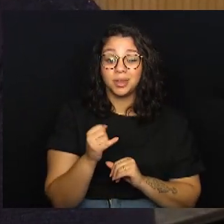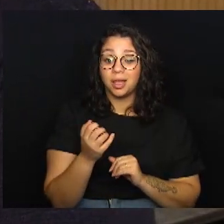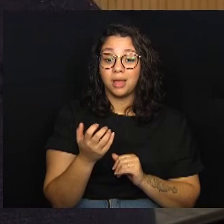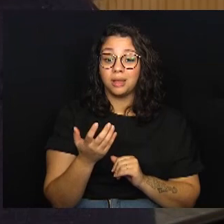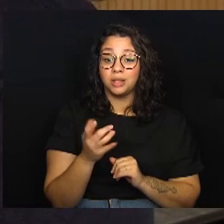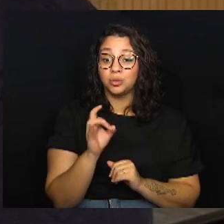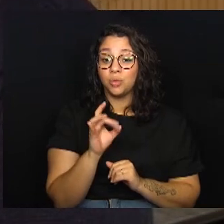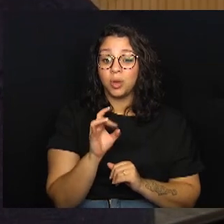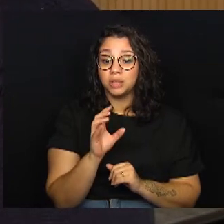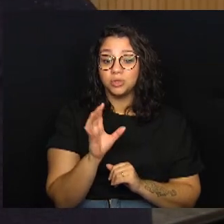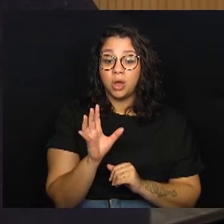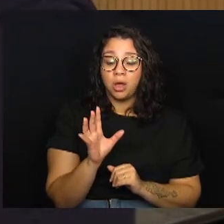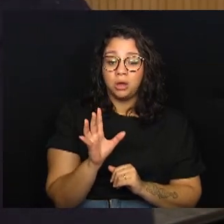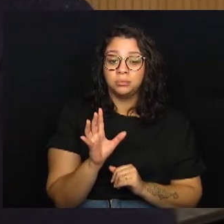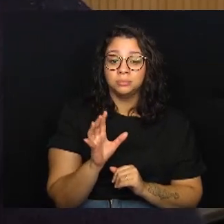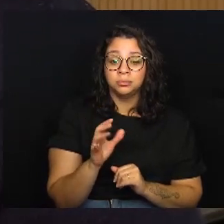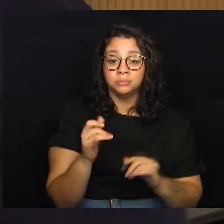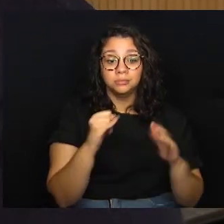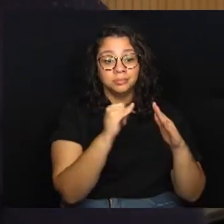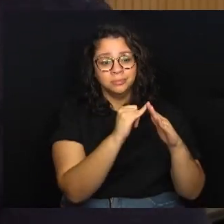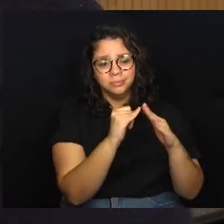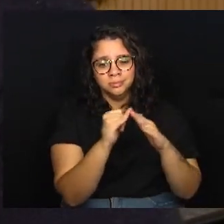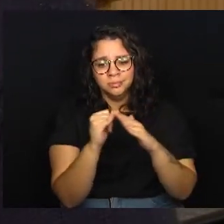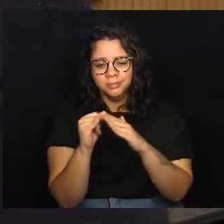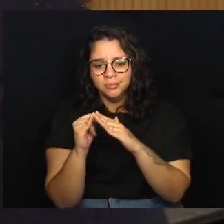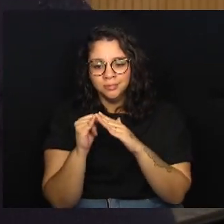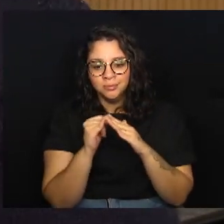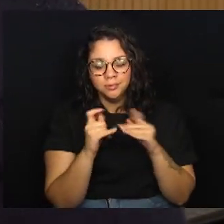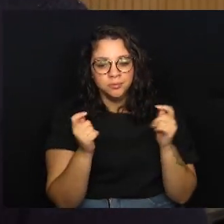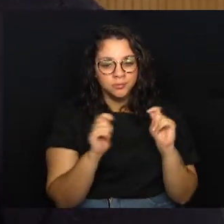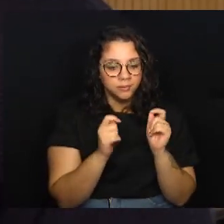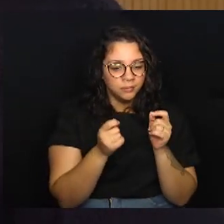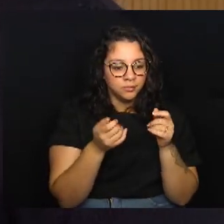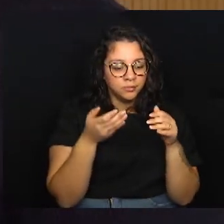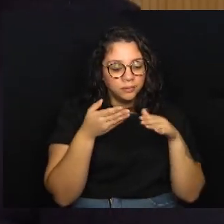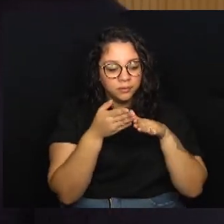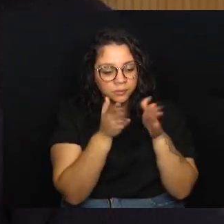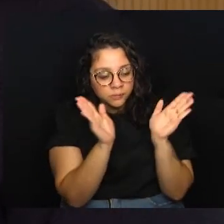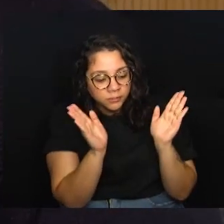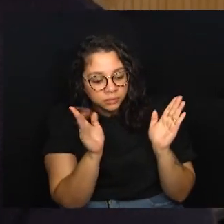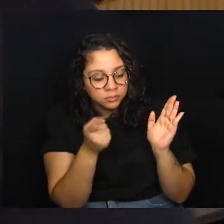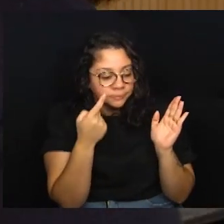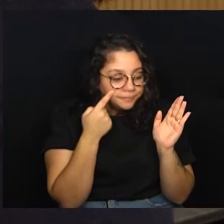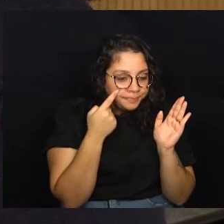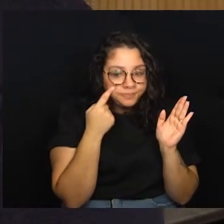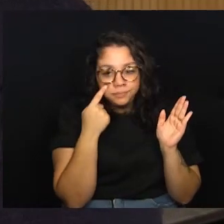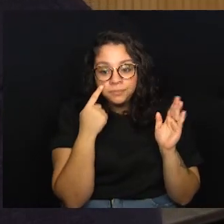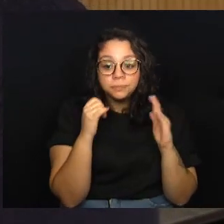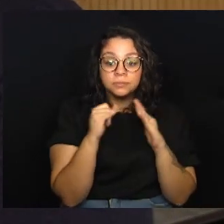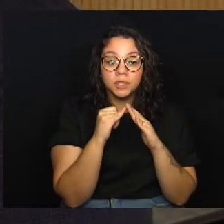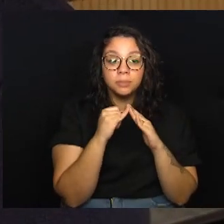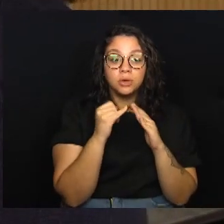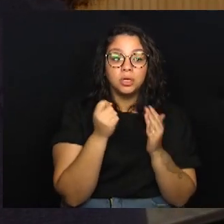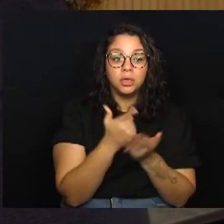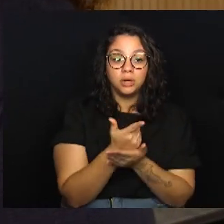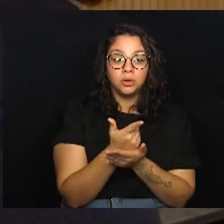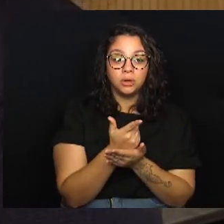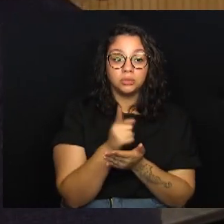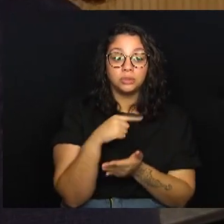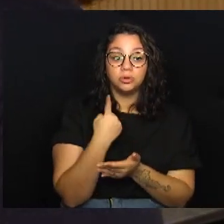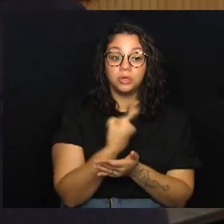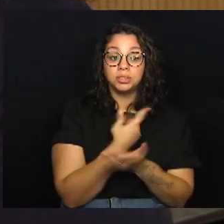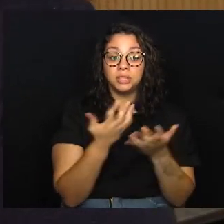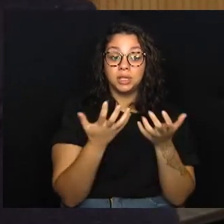para que não se crie um bolsão de imóveis para poder dar vazão ou favorecer especulação